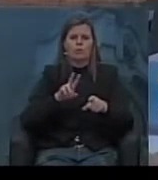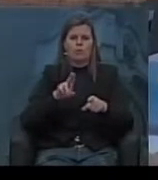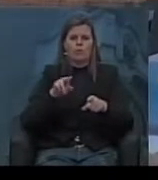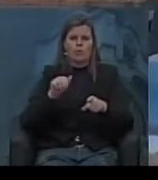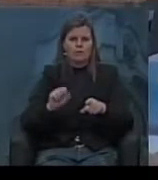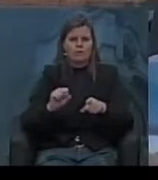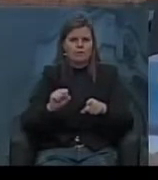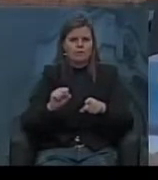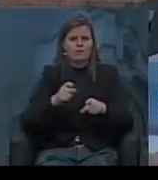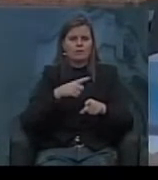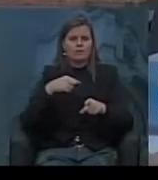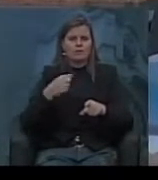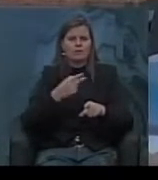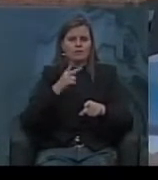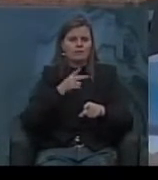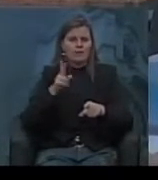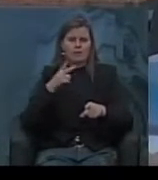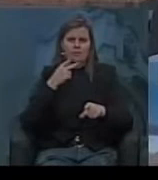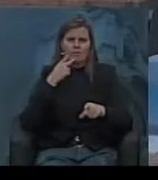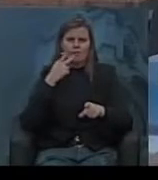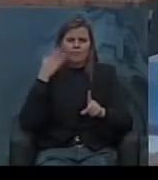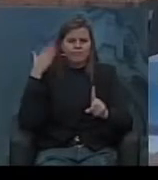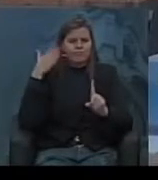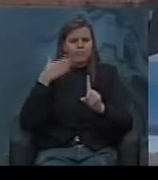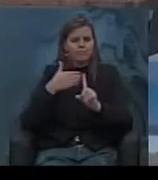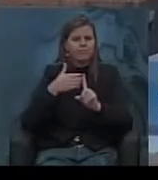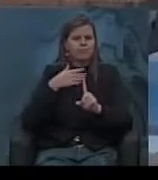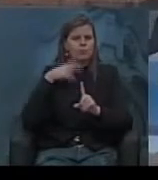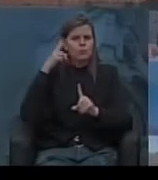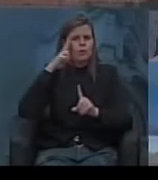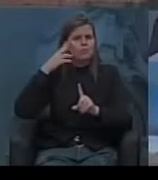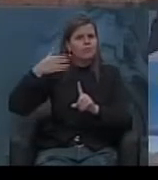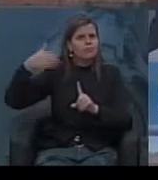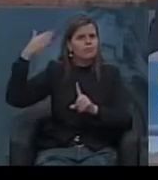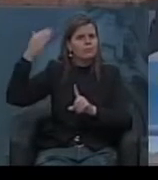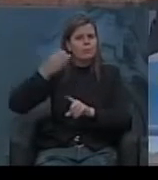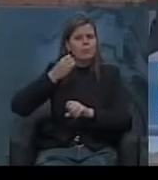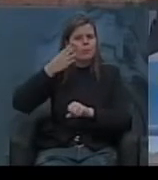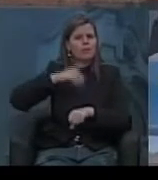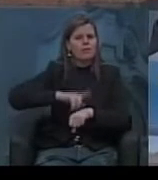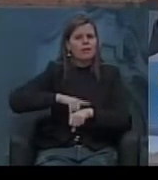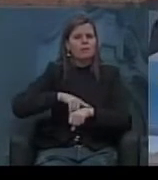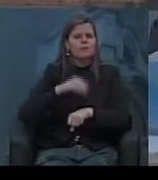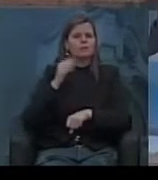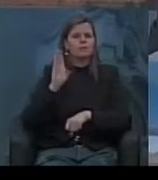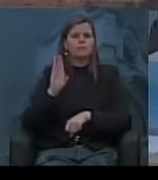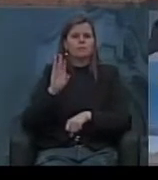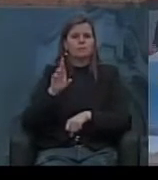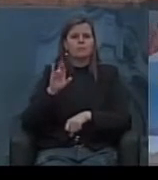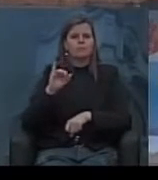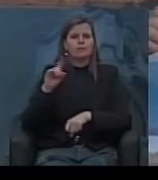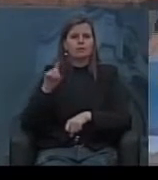faz uma referência me recordo dos bons tempos do doutor Brizola nos dando lições e sempre se